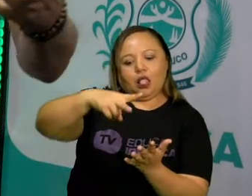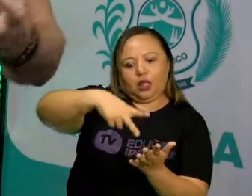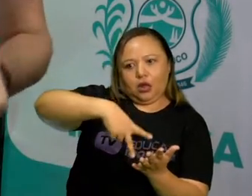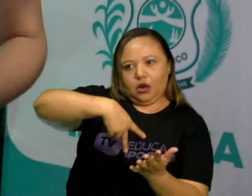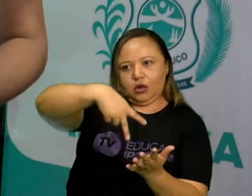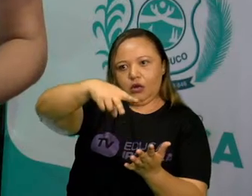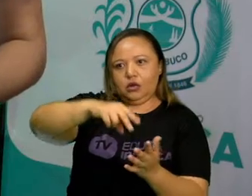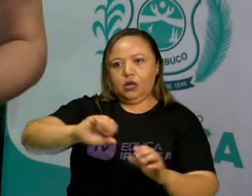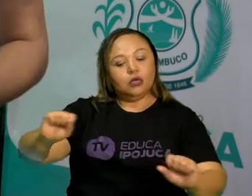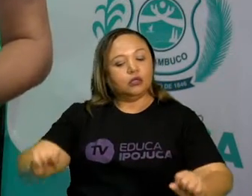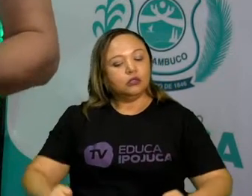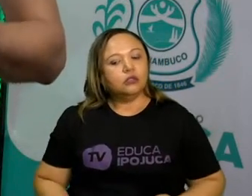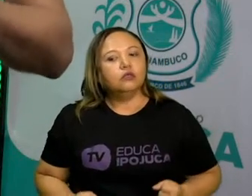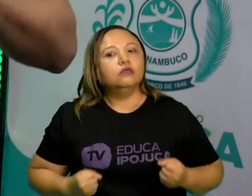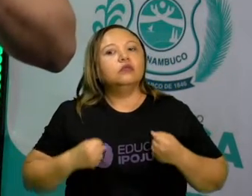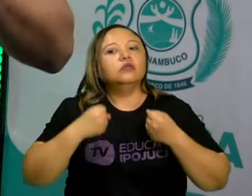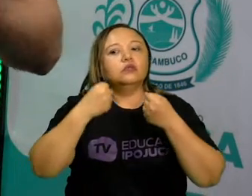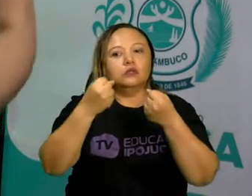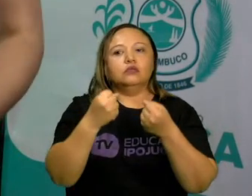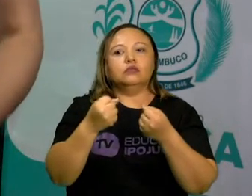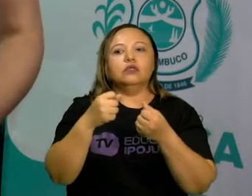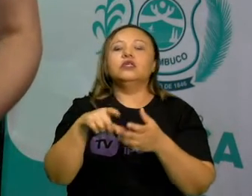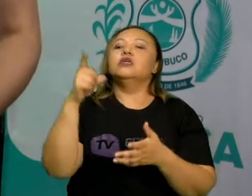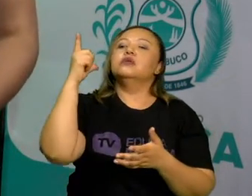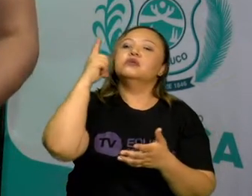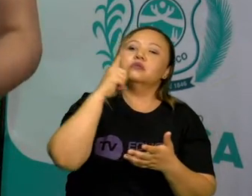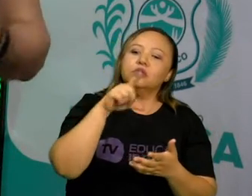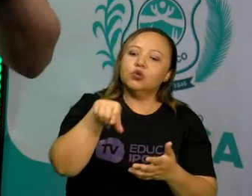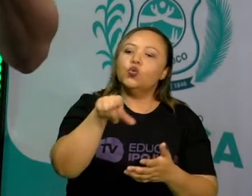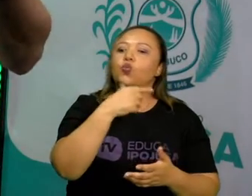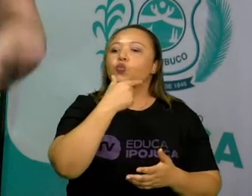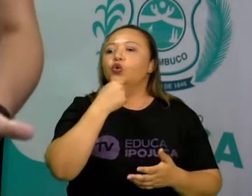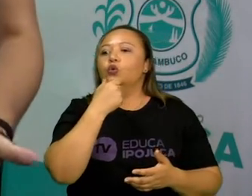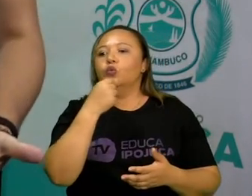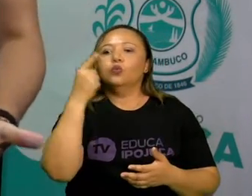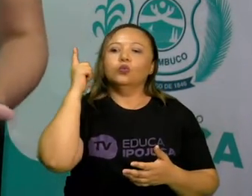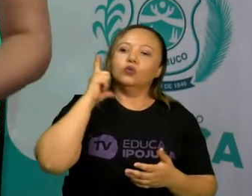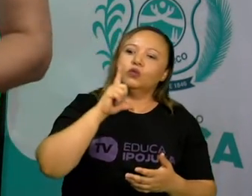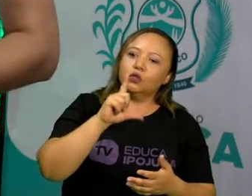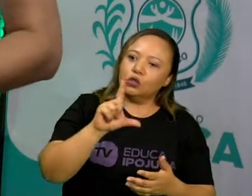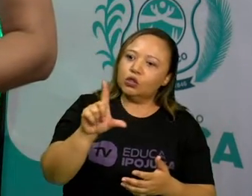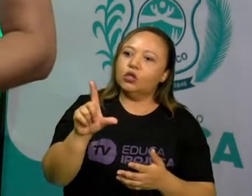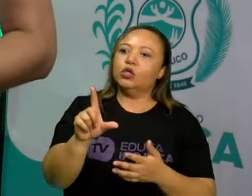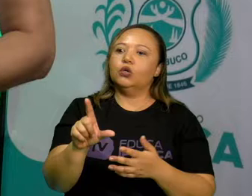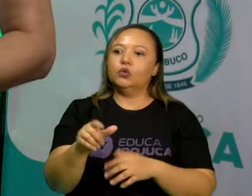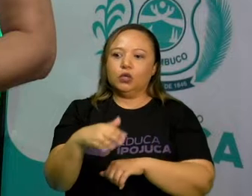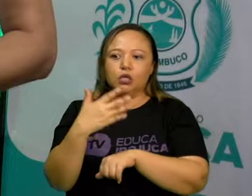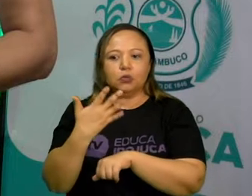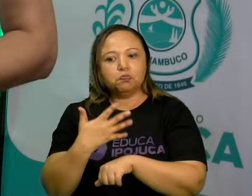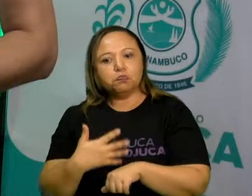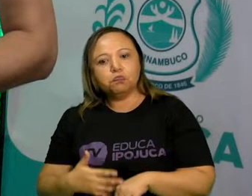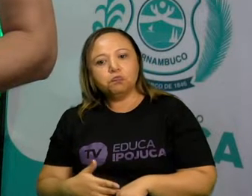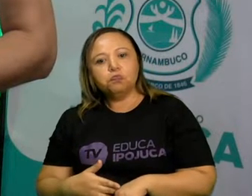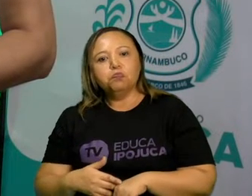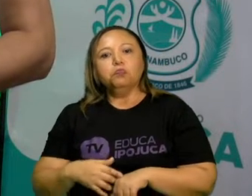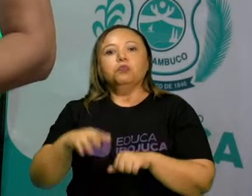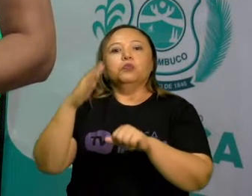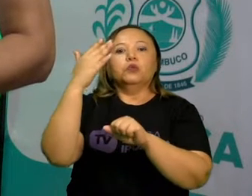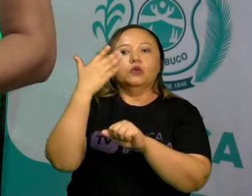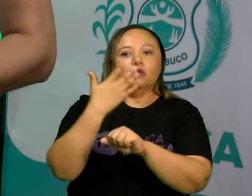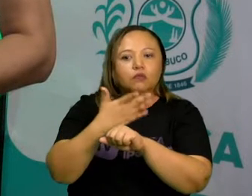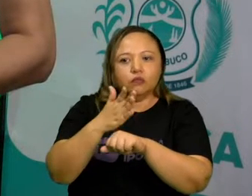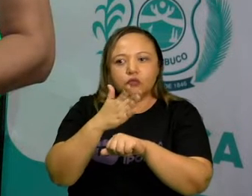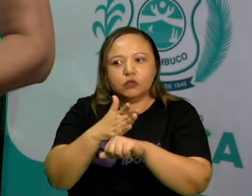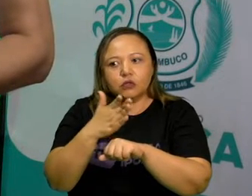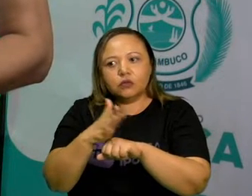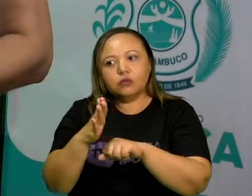A gente tem que correr atrás das coisas. E ele conseguiu, fez um teste para o balé Bolshoi, e ele está lá,